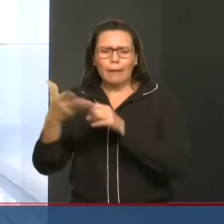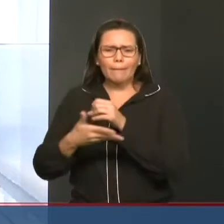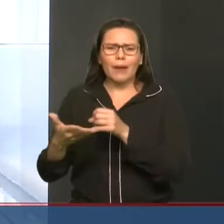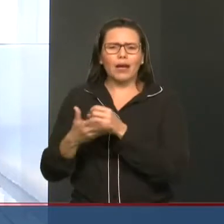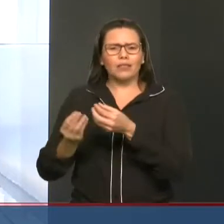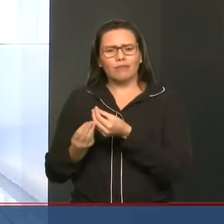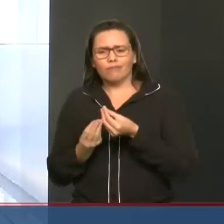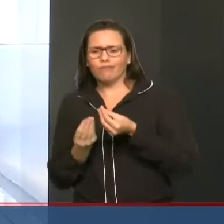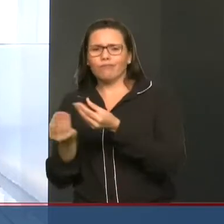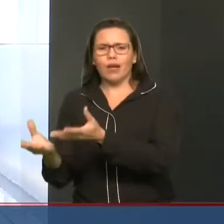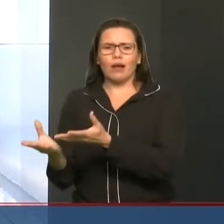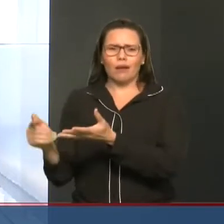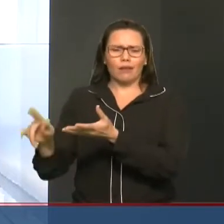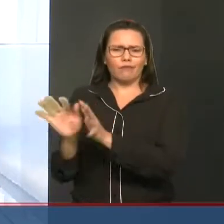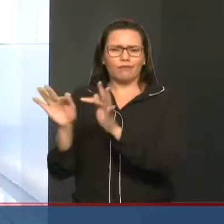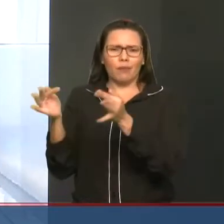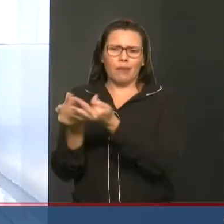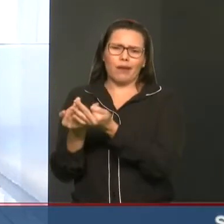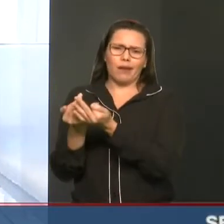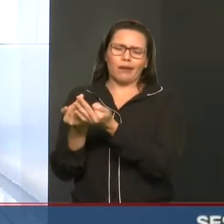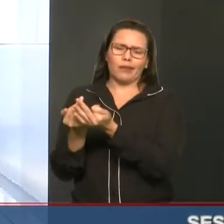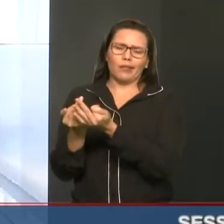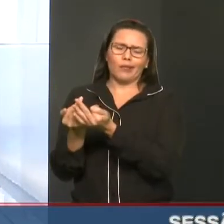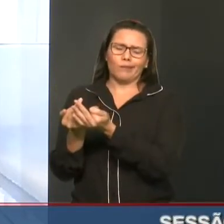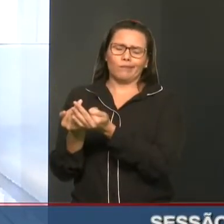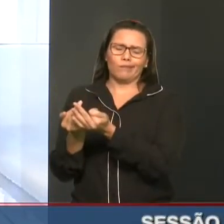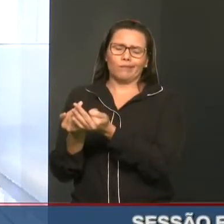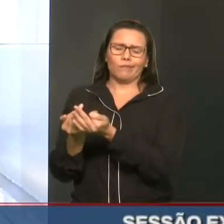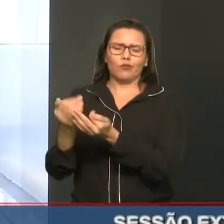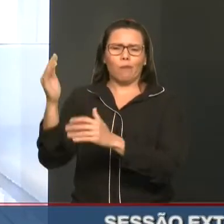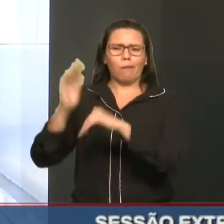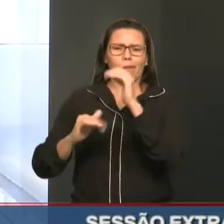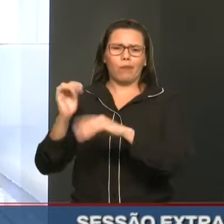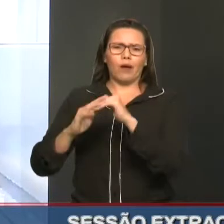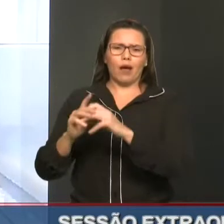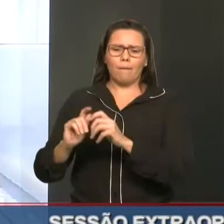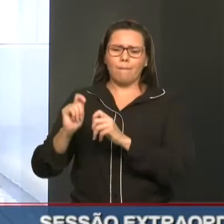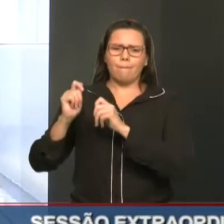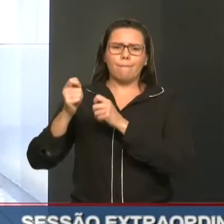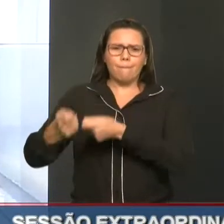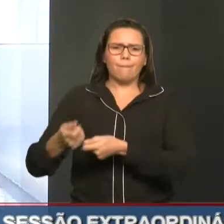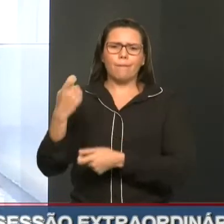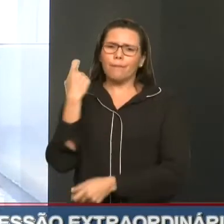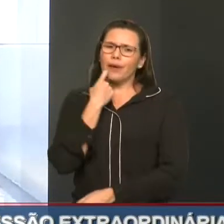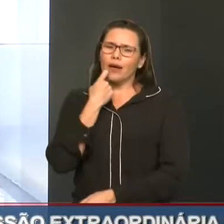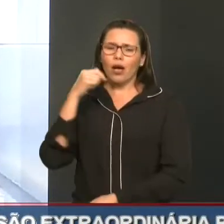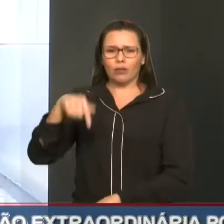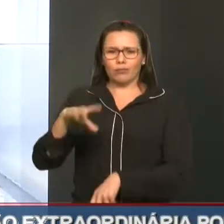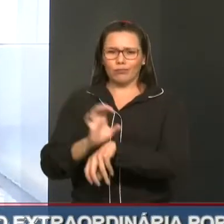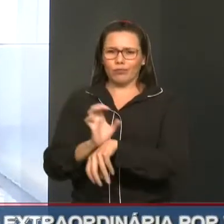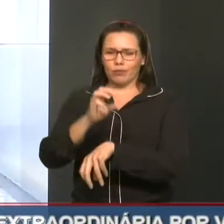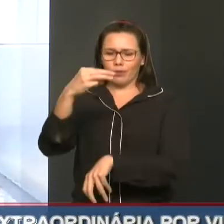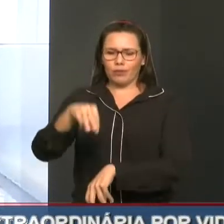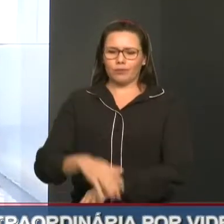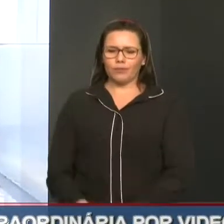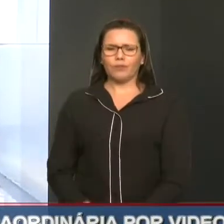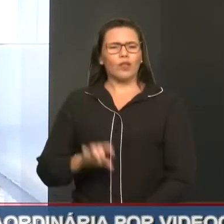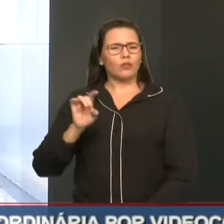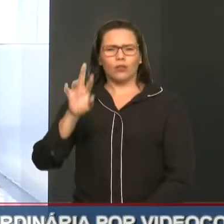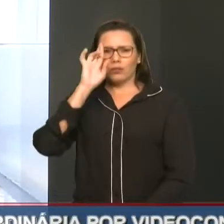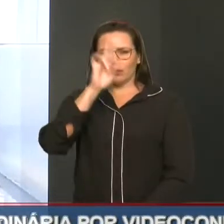essas famílias pescadoras em nosso estado. Então, é isso que eu queria colocar, presidente. Se a V. Exª aqui,